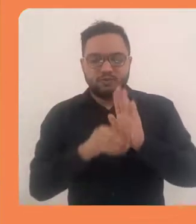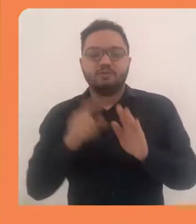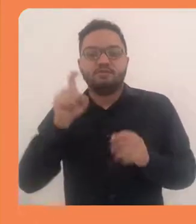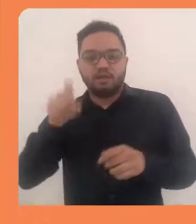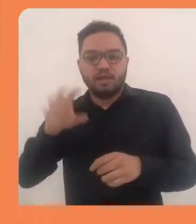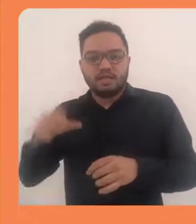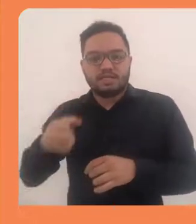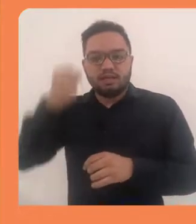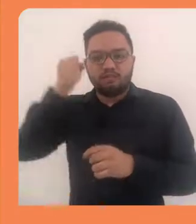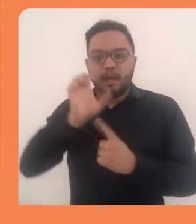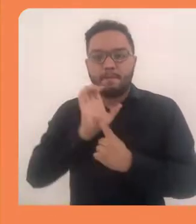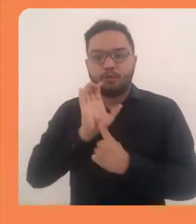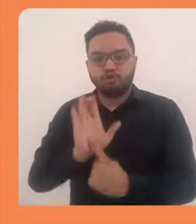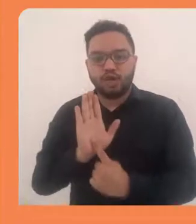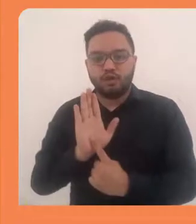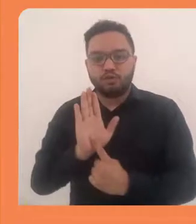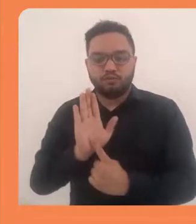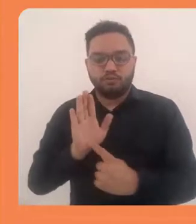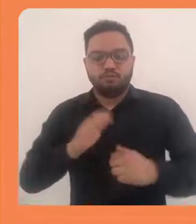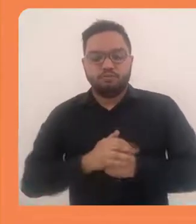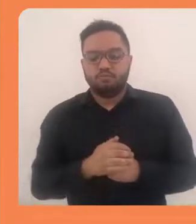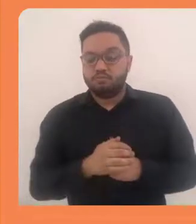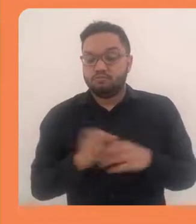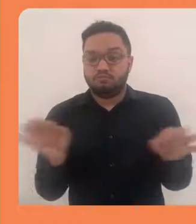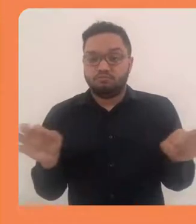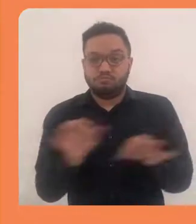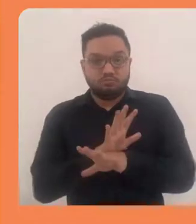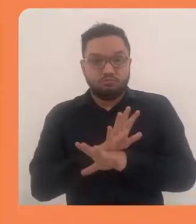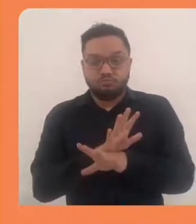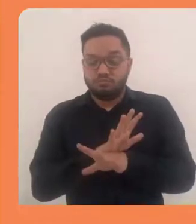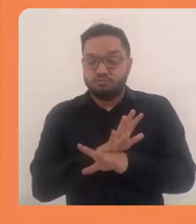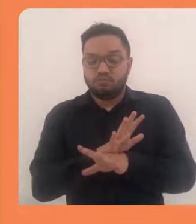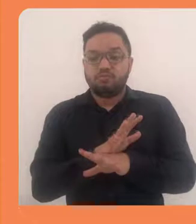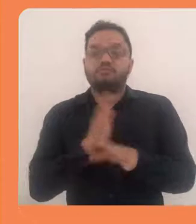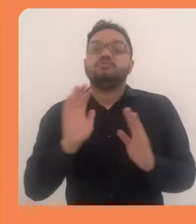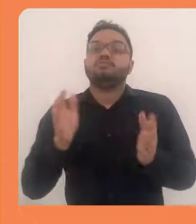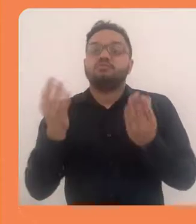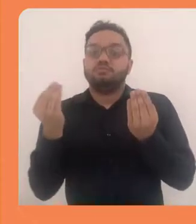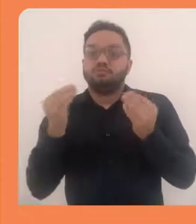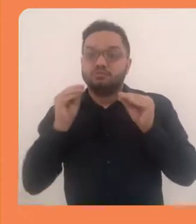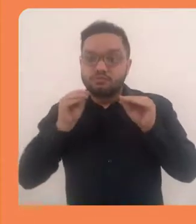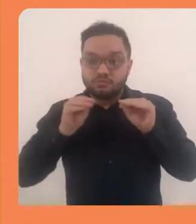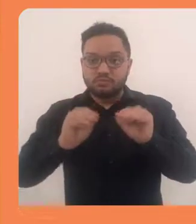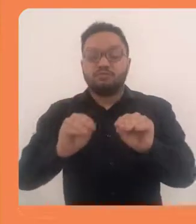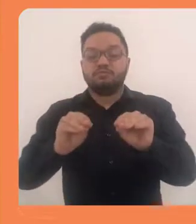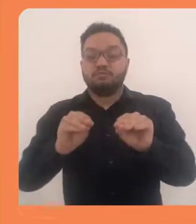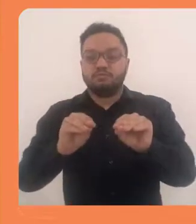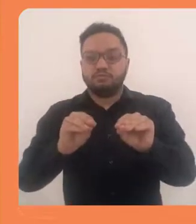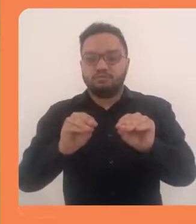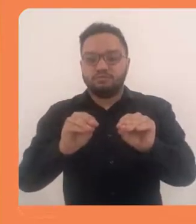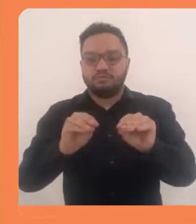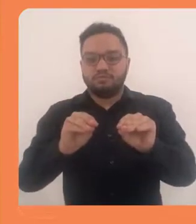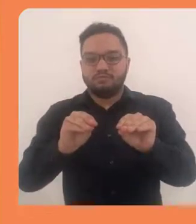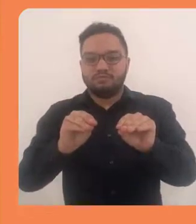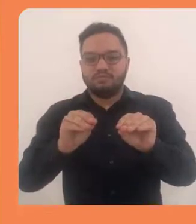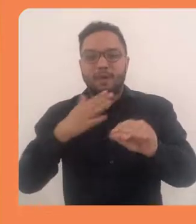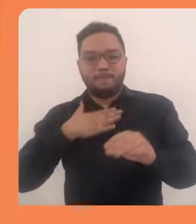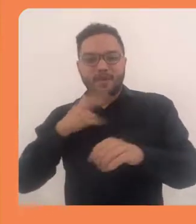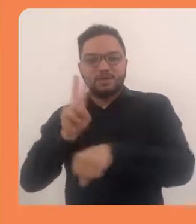conteúdo, e você clica em salvar e mostrar. Pronto. Ele inclui,